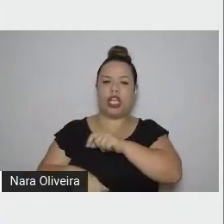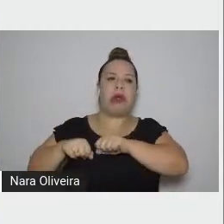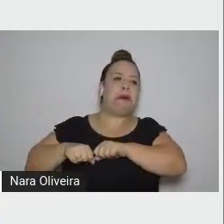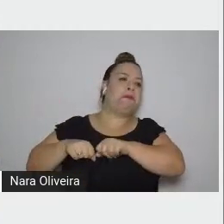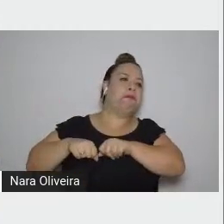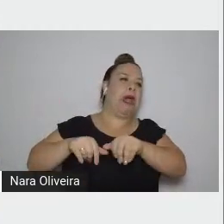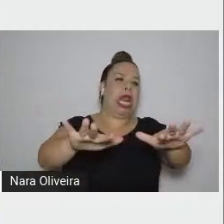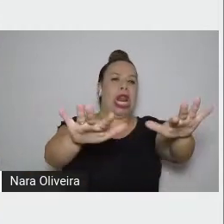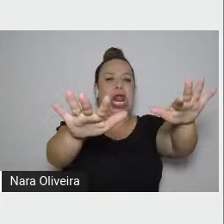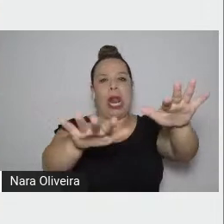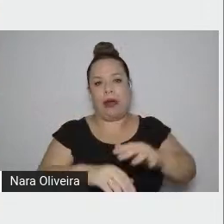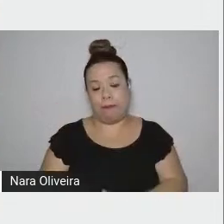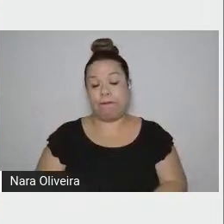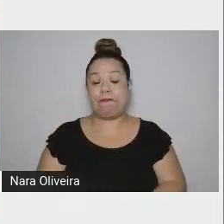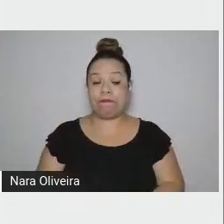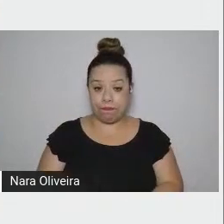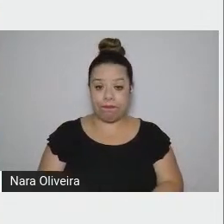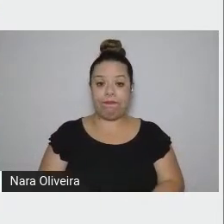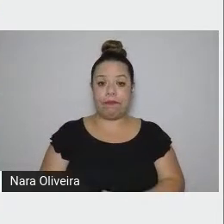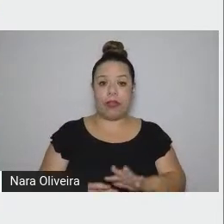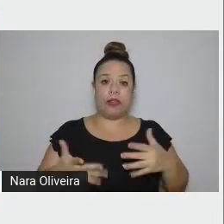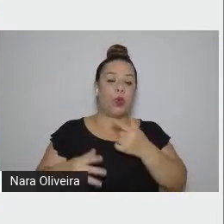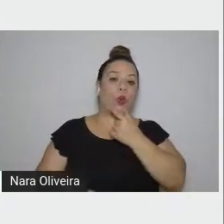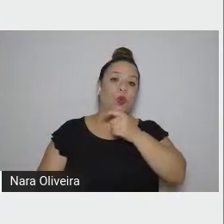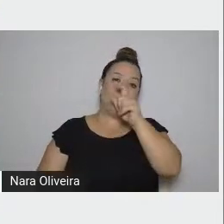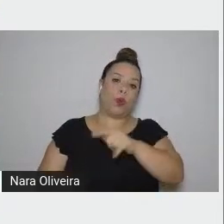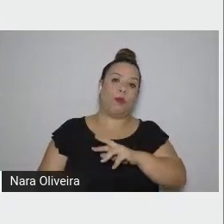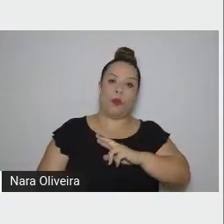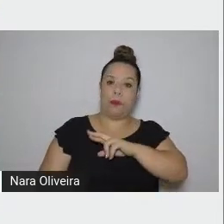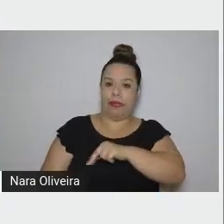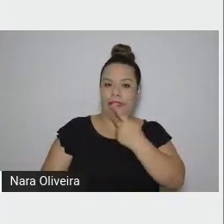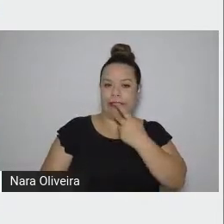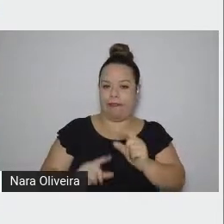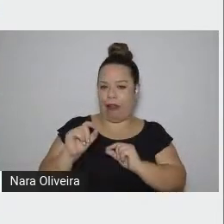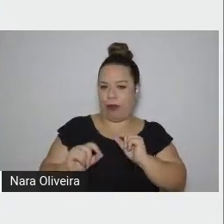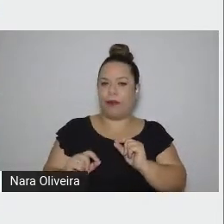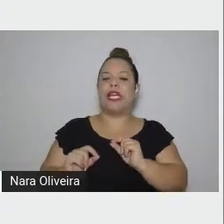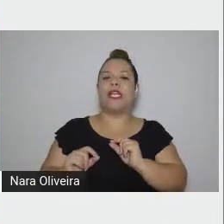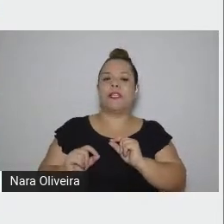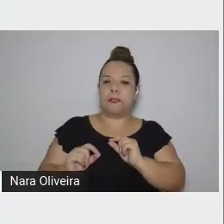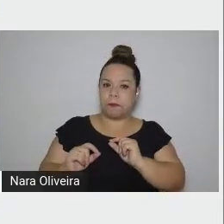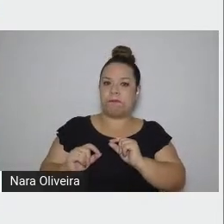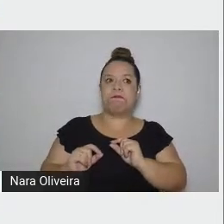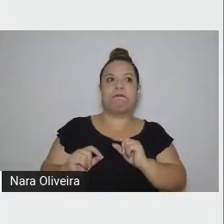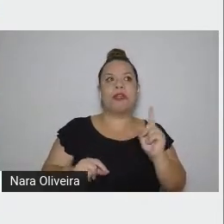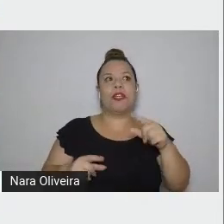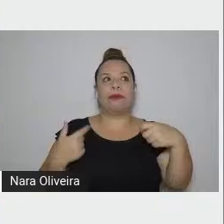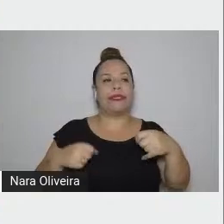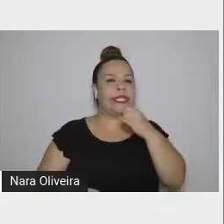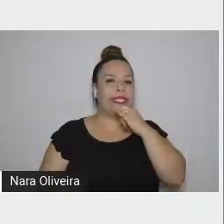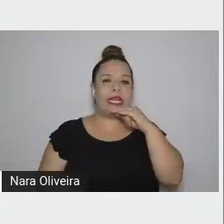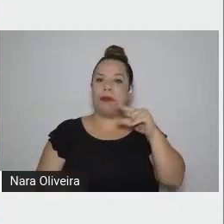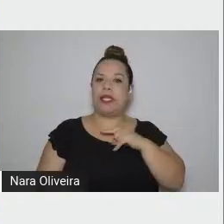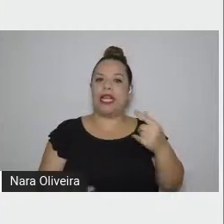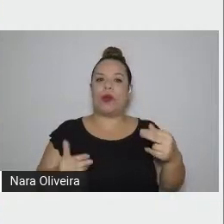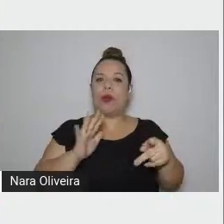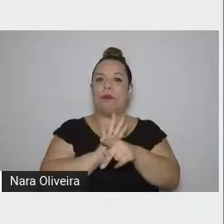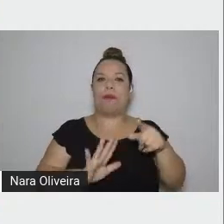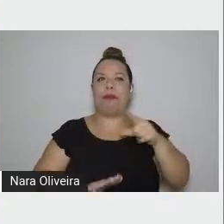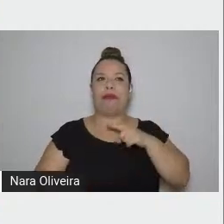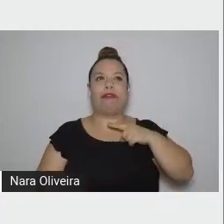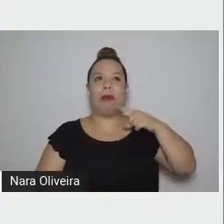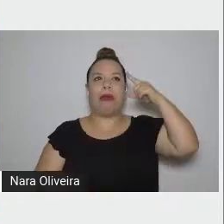Como o romancista diz em certo ponto livre, não é preciso ser-se uma luminária do intelecto